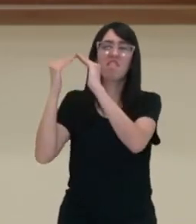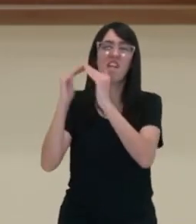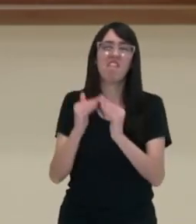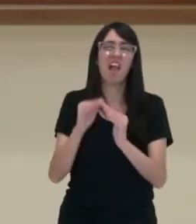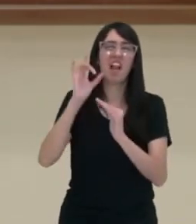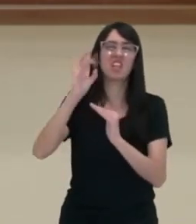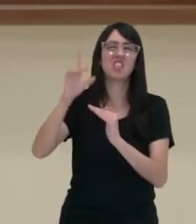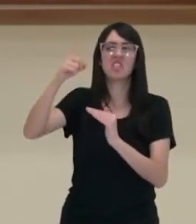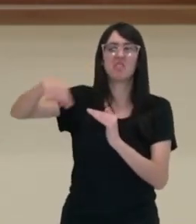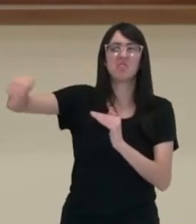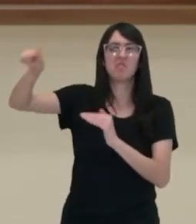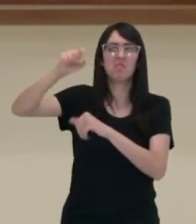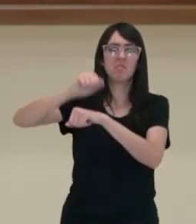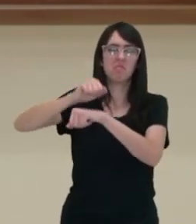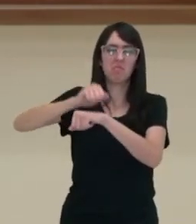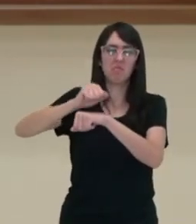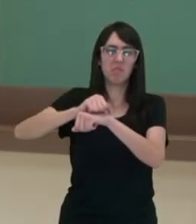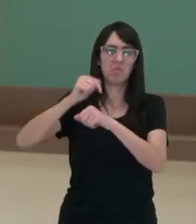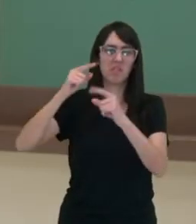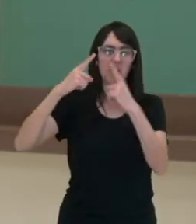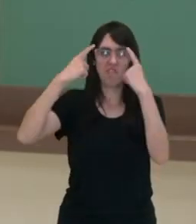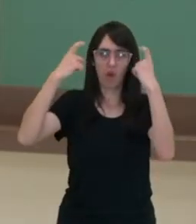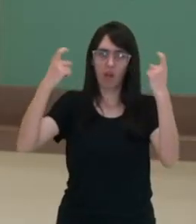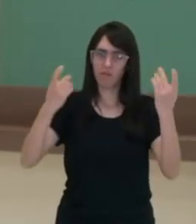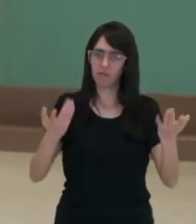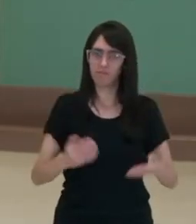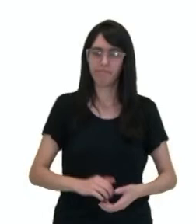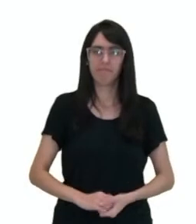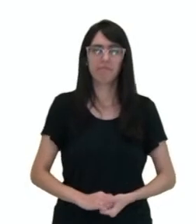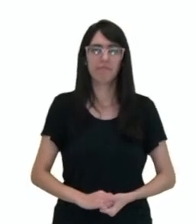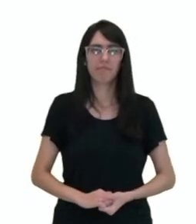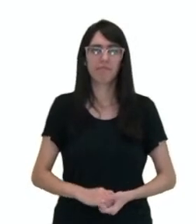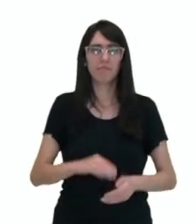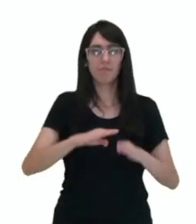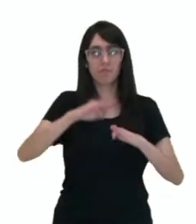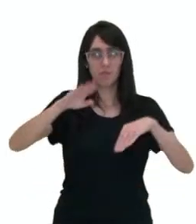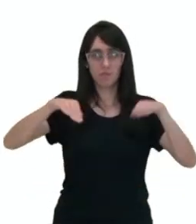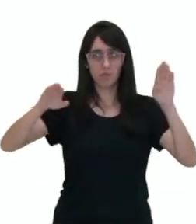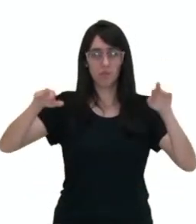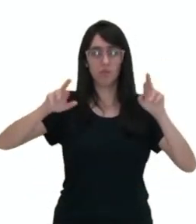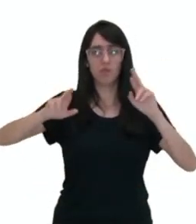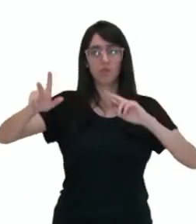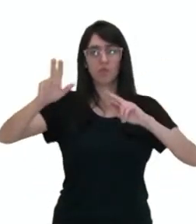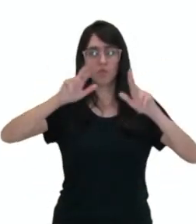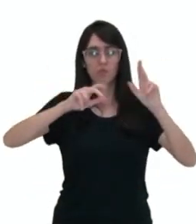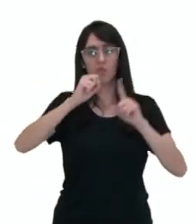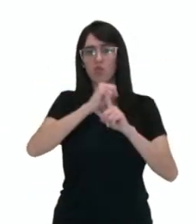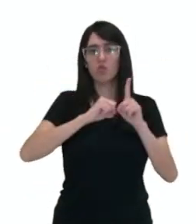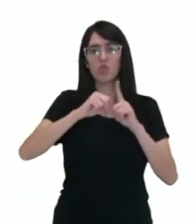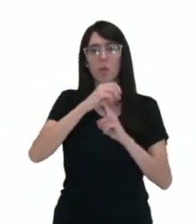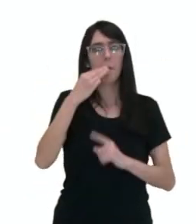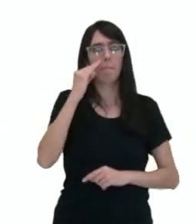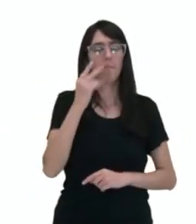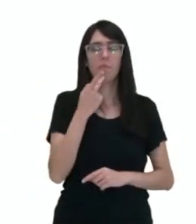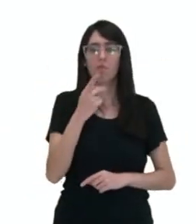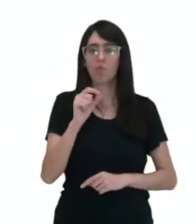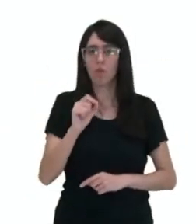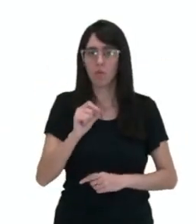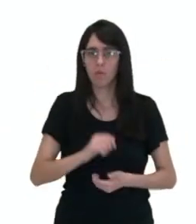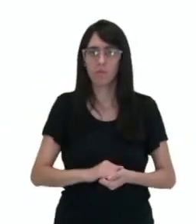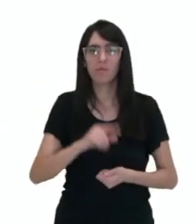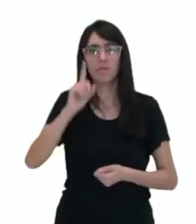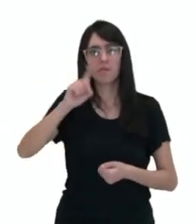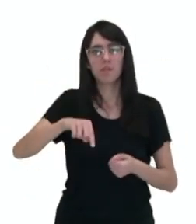entre as classes mais pobres. Desigualdade social para Marx. Ela é manifestada, então, a partir de